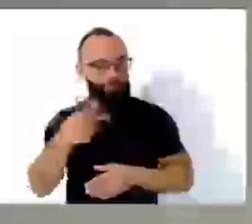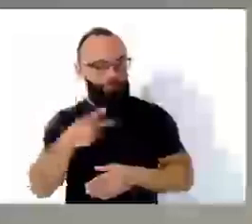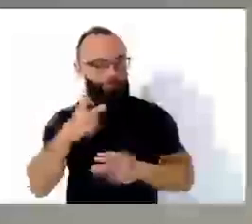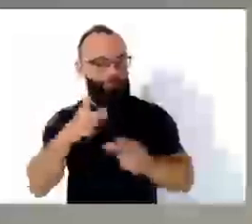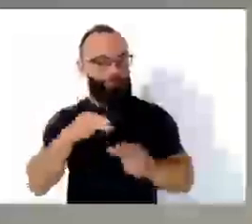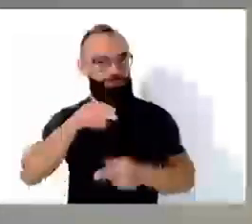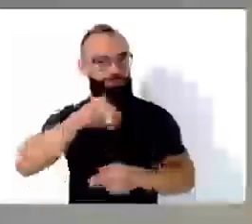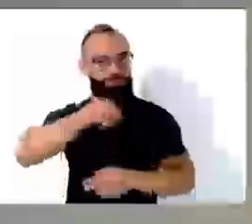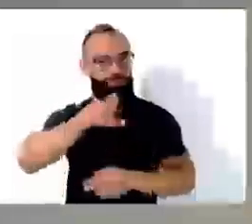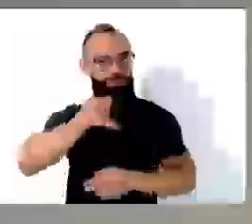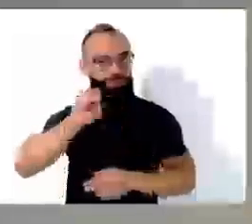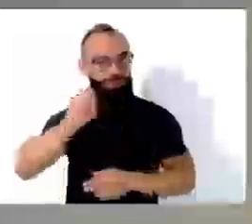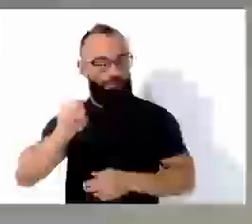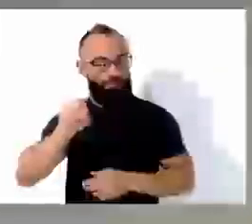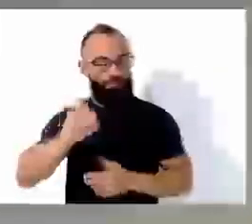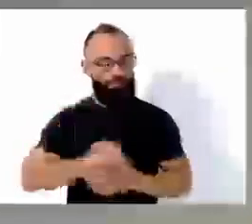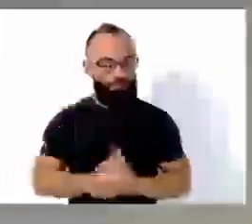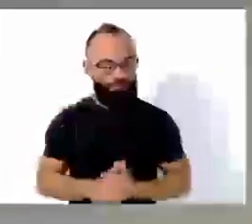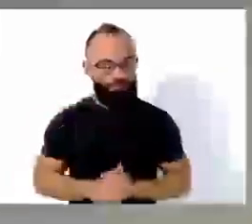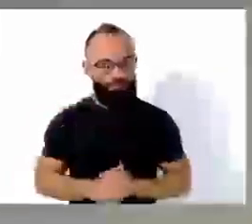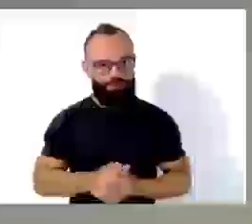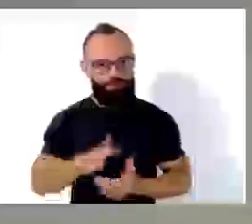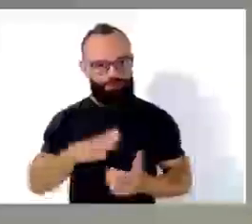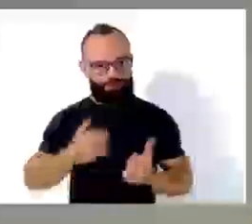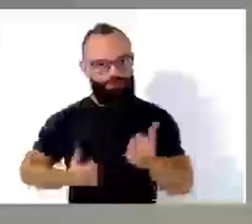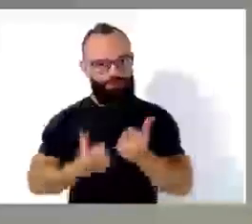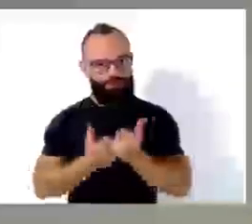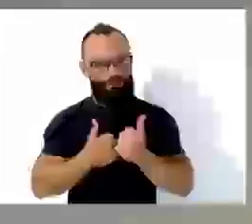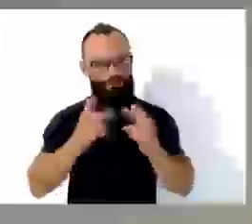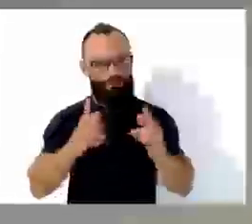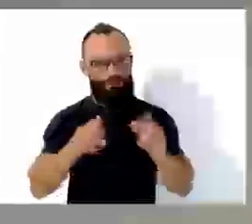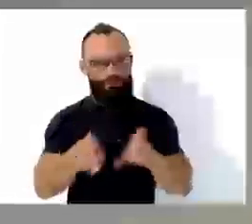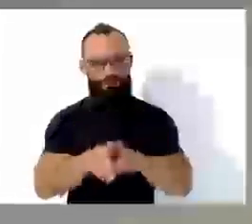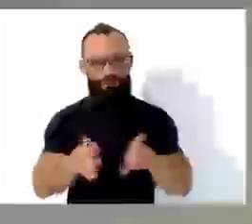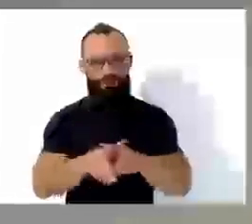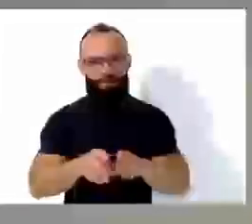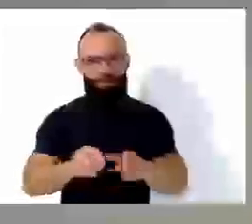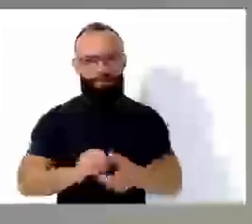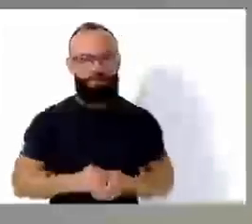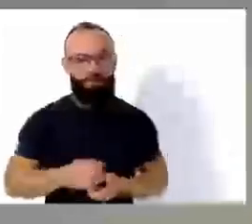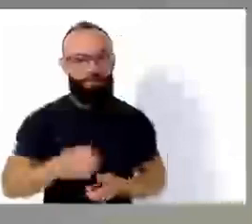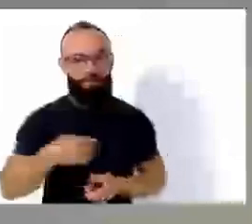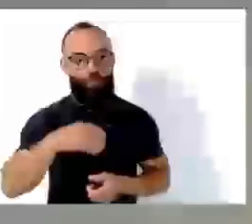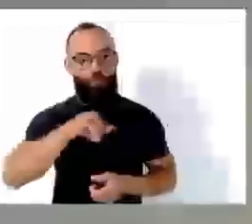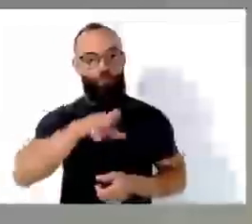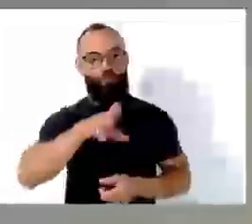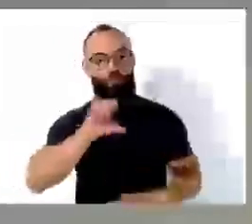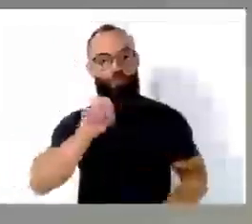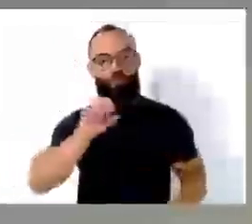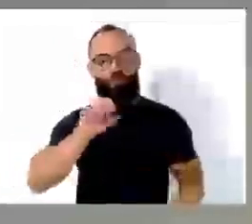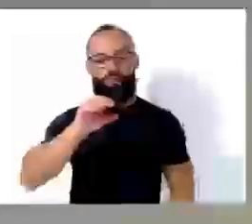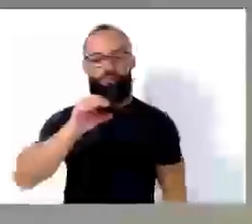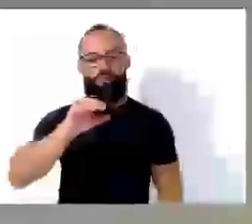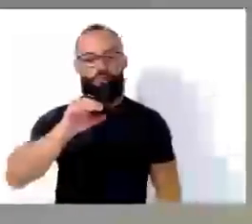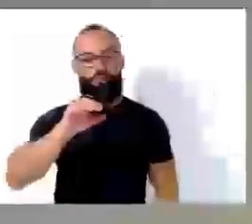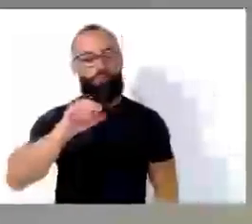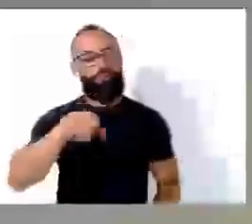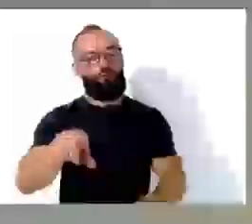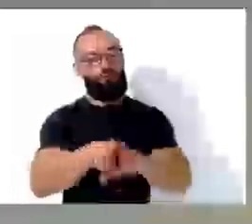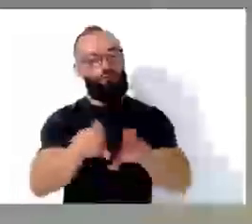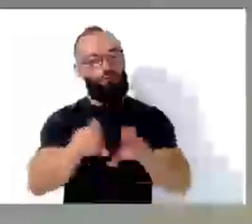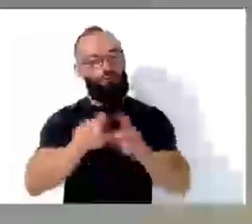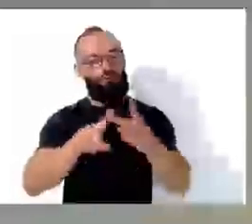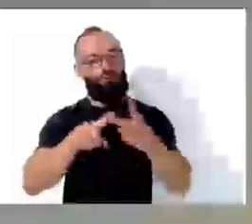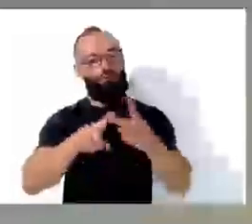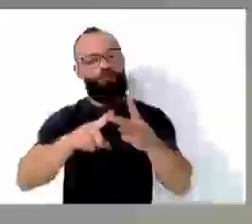certeza tenho o meu apoio. O doutor João Schmitz, aqui da Câmara, e o Rodrigo também do sindicato, né? E